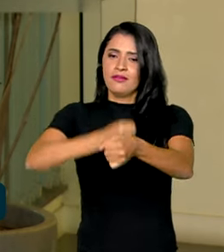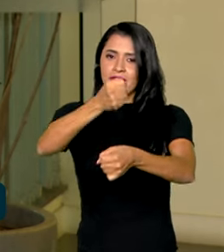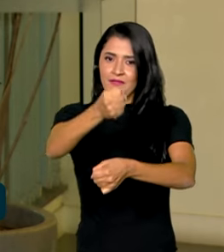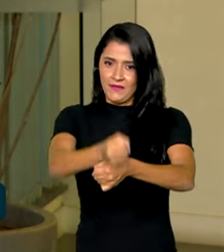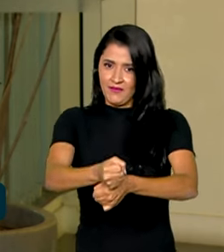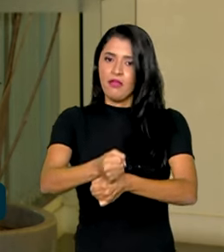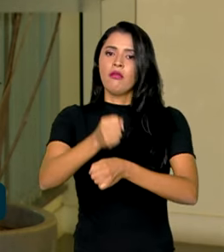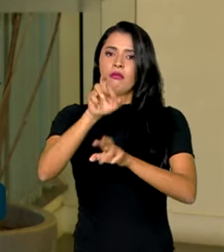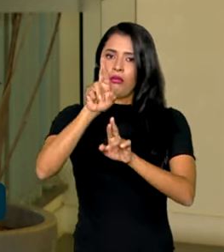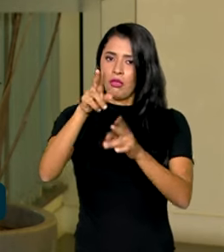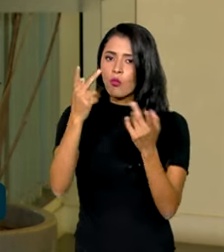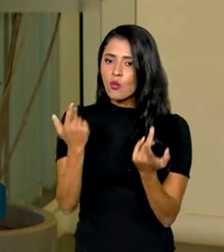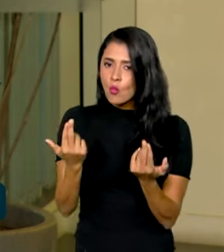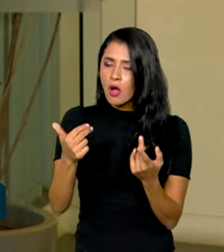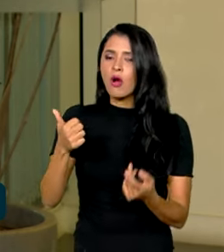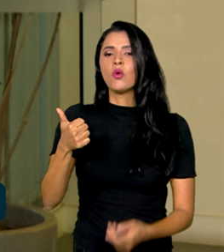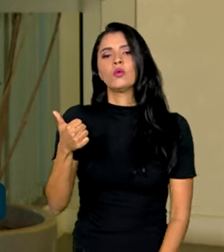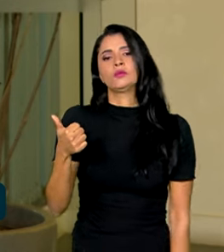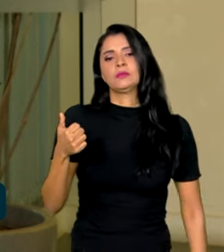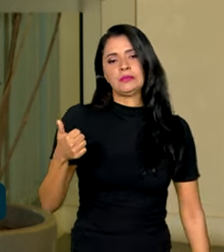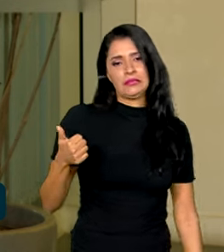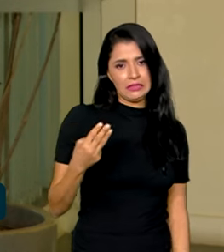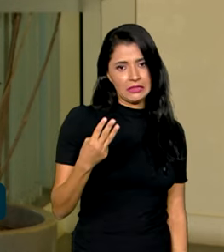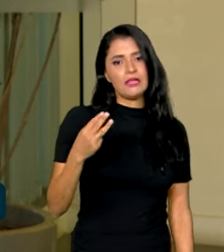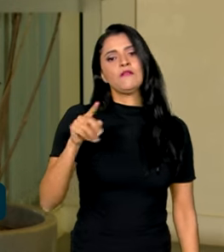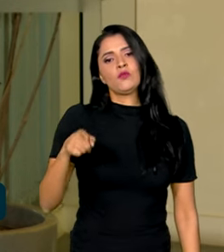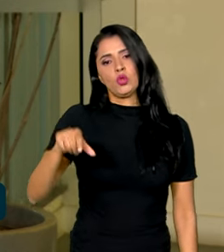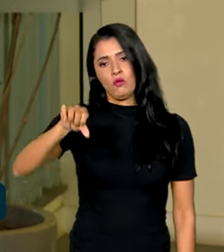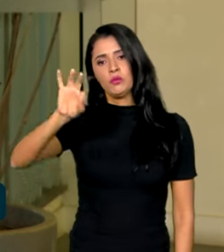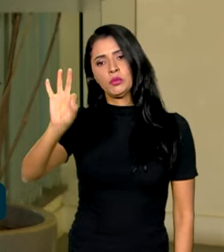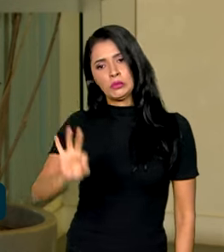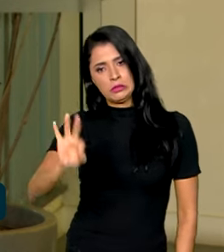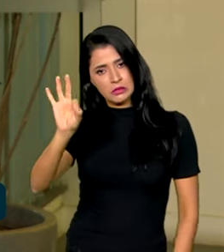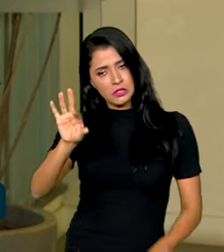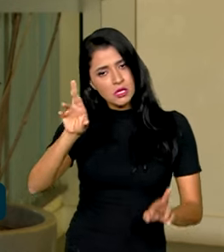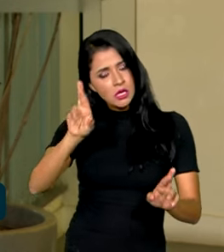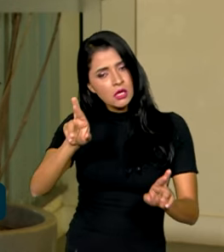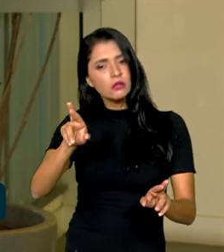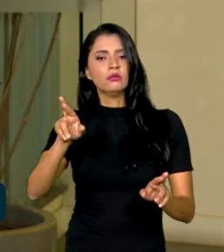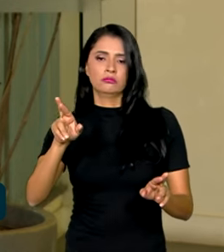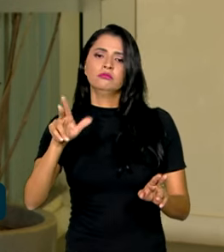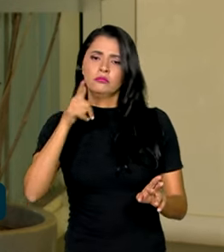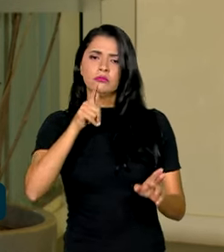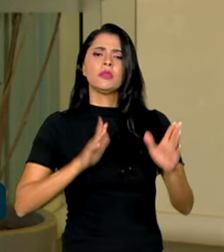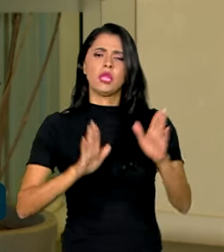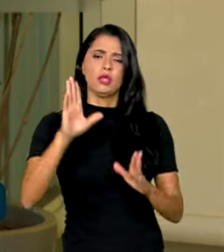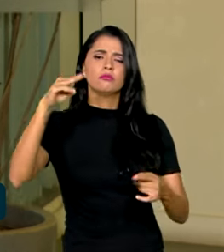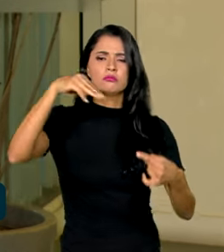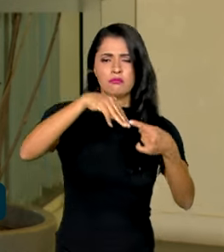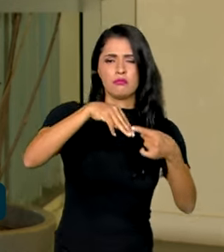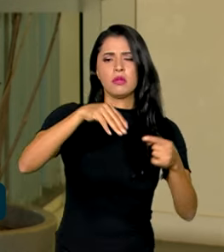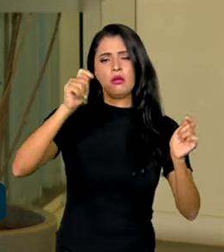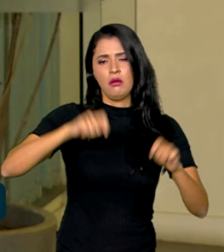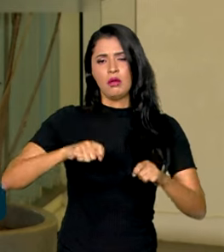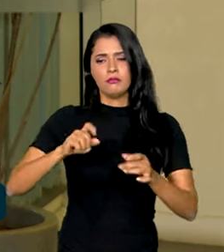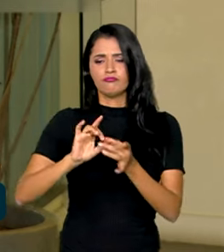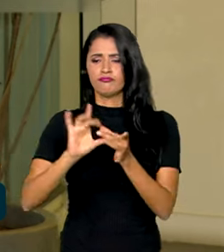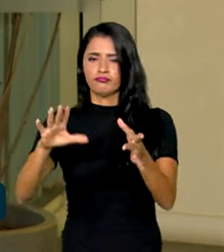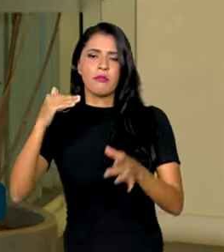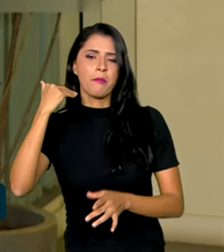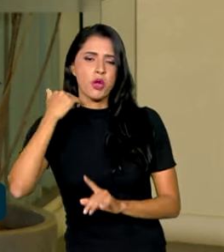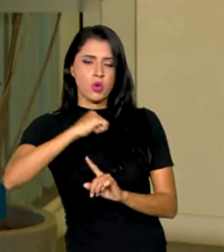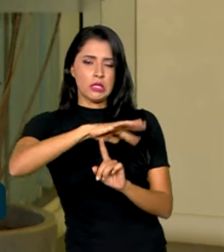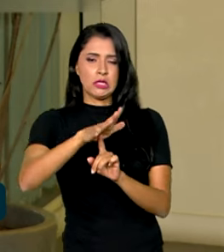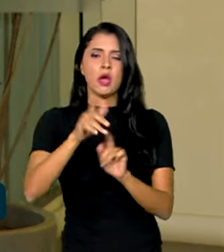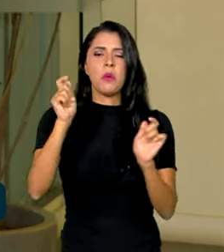a expectativa é a mesma. 3,9% de inflação é a expectativa de mercado, portanto, também dentro da meta, que autoriza o Banco Central, então, a